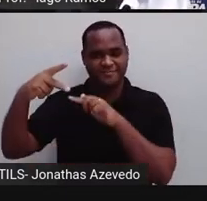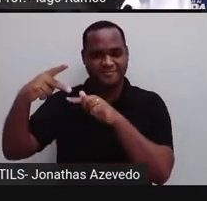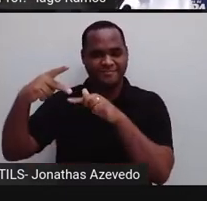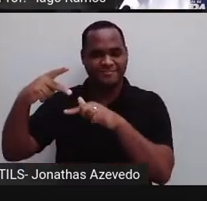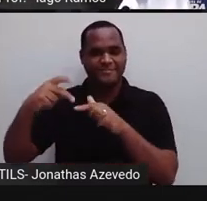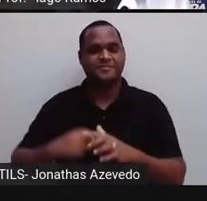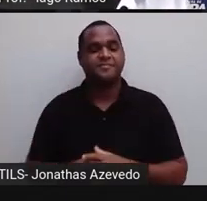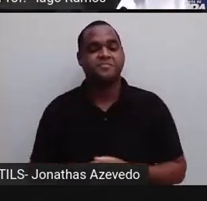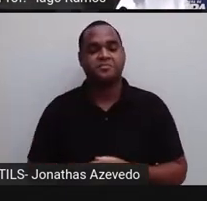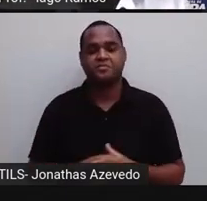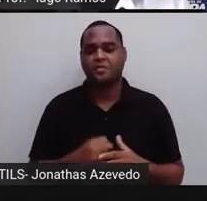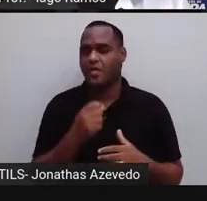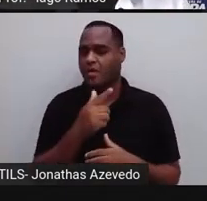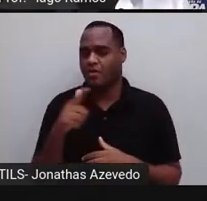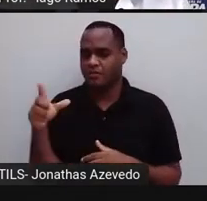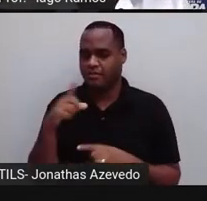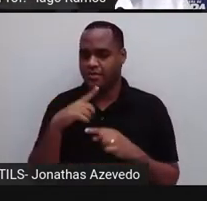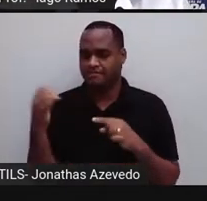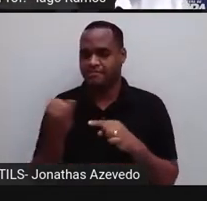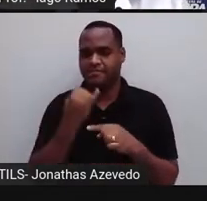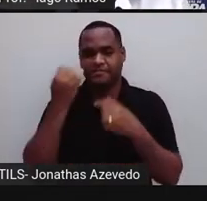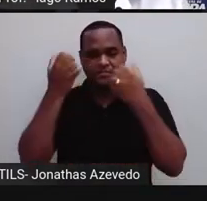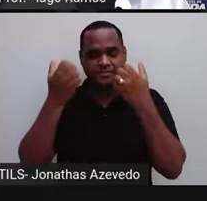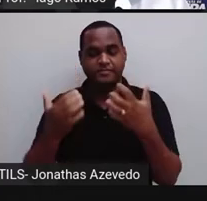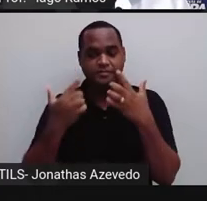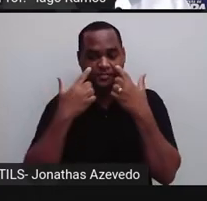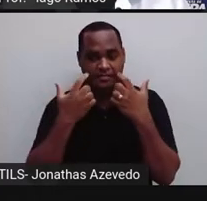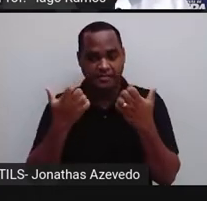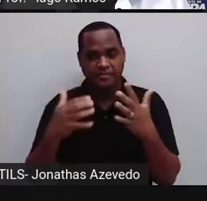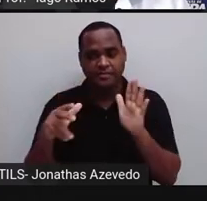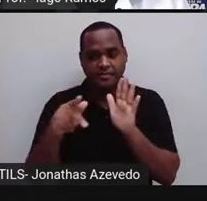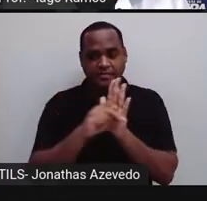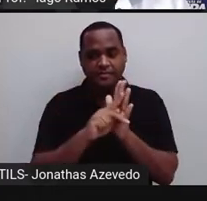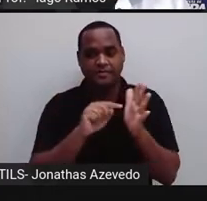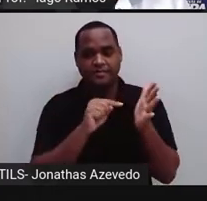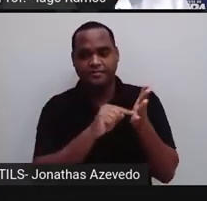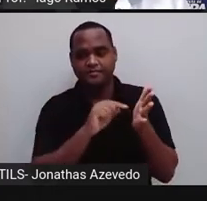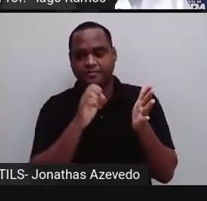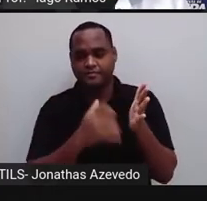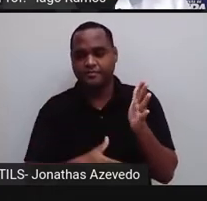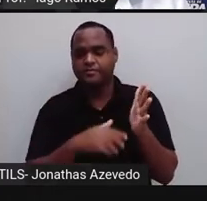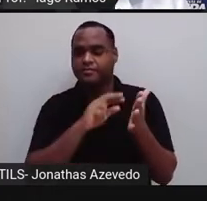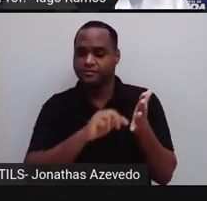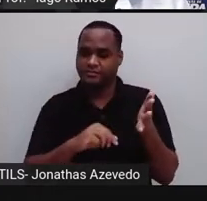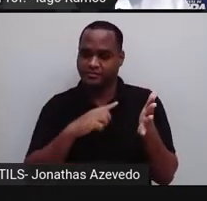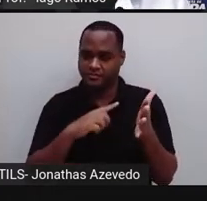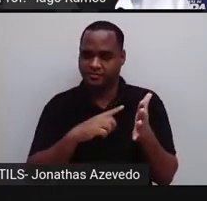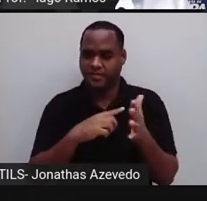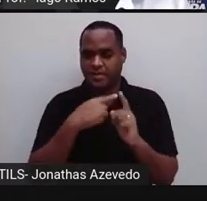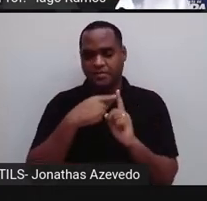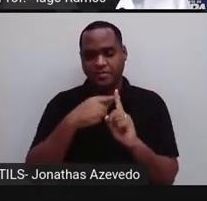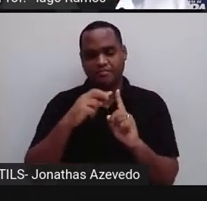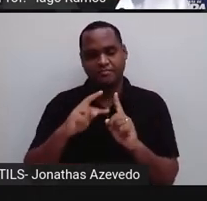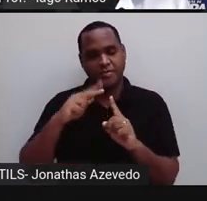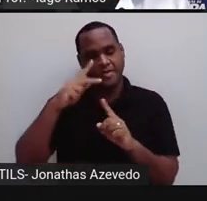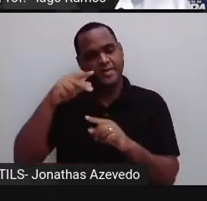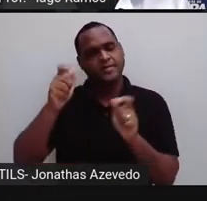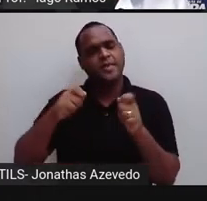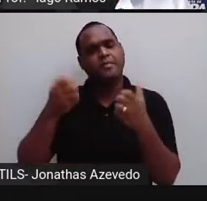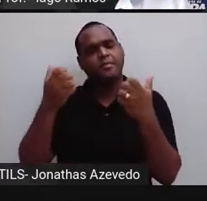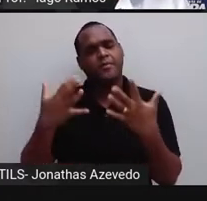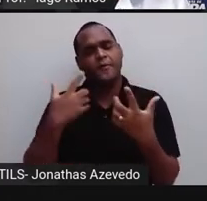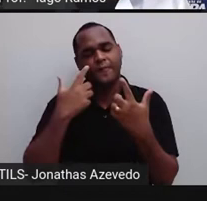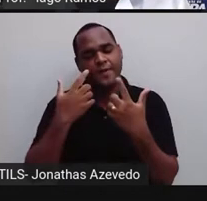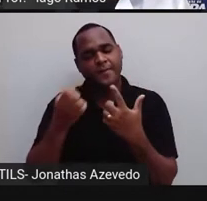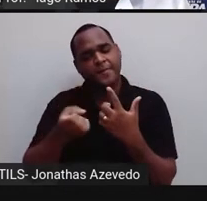Outros resultados importantes que a gente viu e que são propriedades da potenciação é que todas as vezes que a